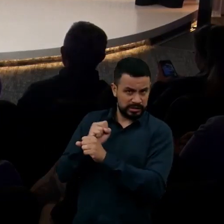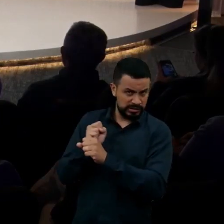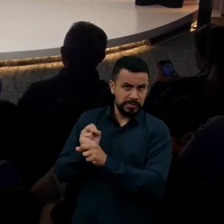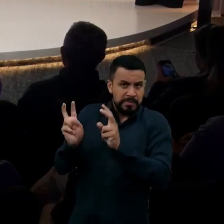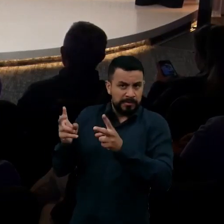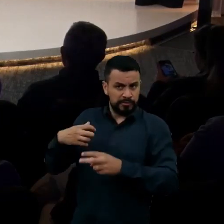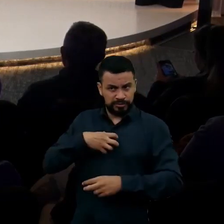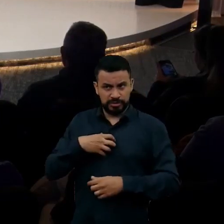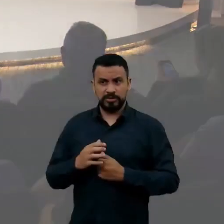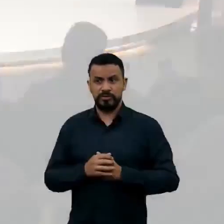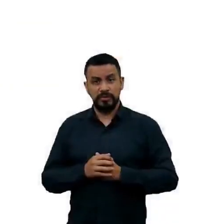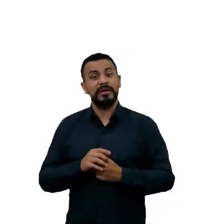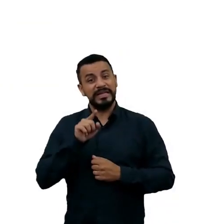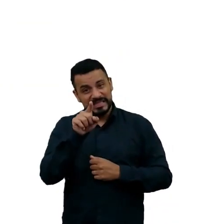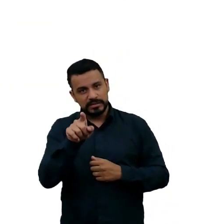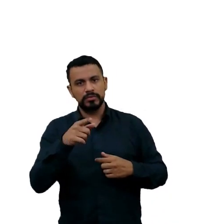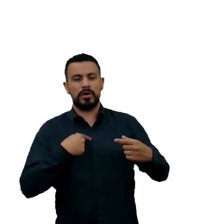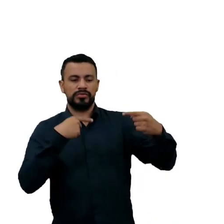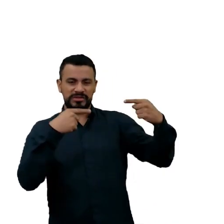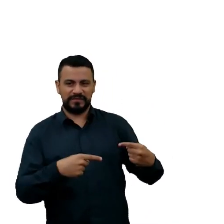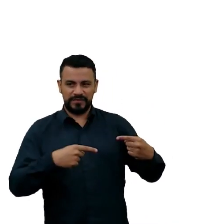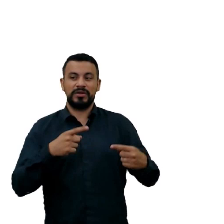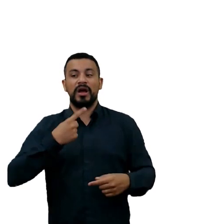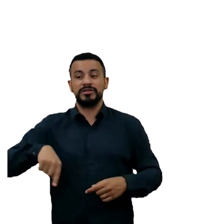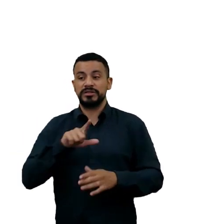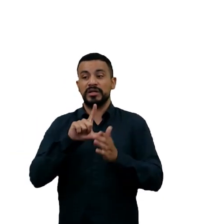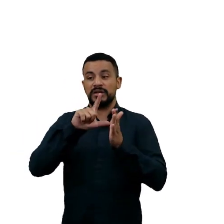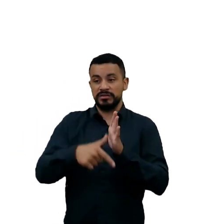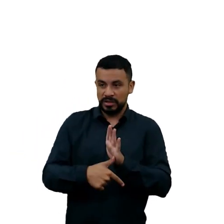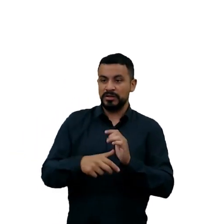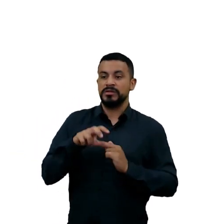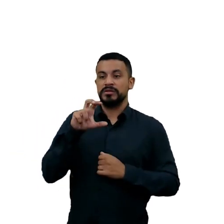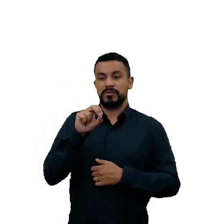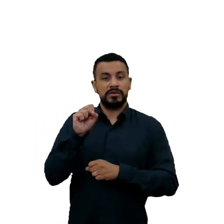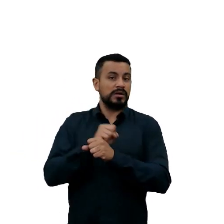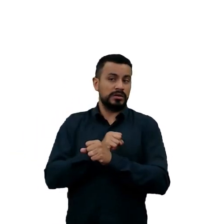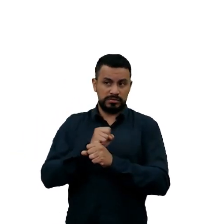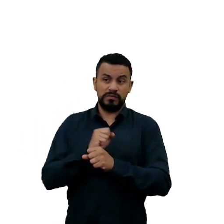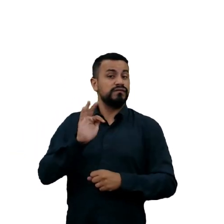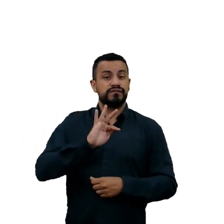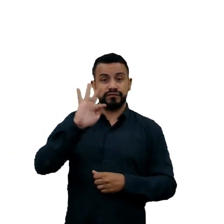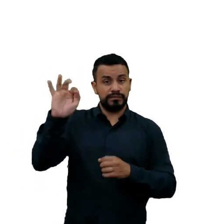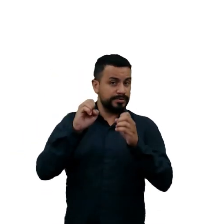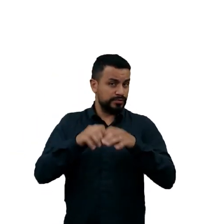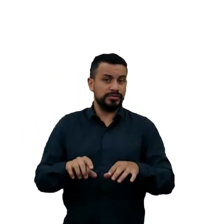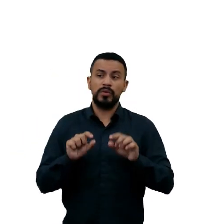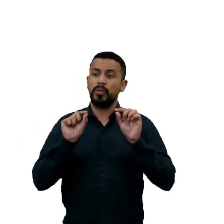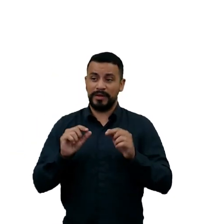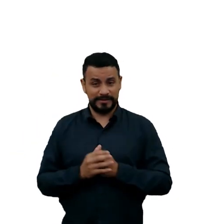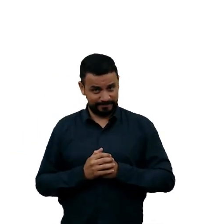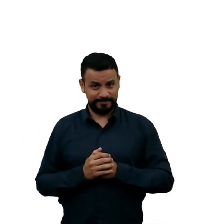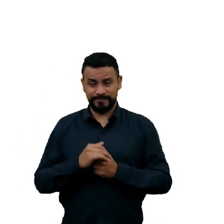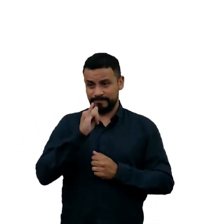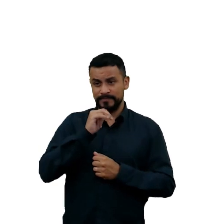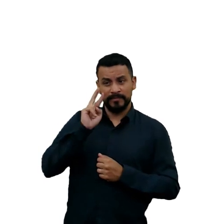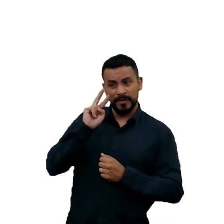Este é o desafio. Estamos atrasados os 50 anos. Quais serão as consequências por causa disso? Quando vemos aqui, este mapa, vemos